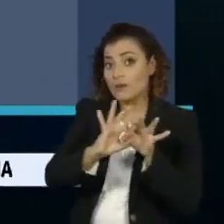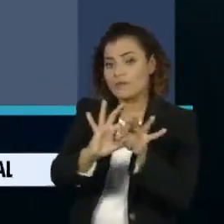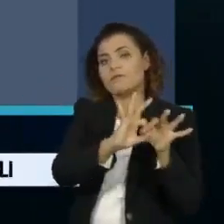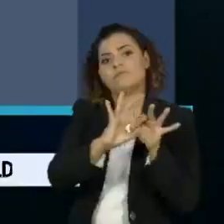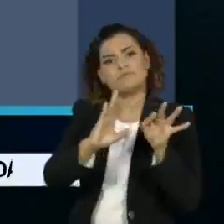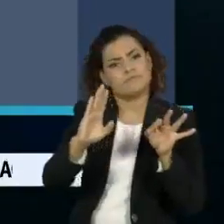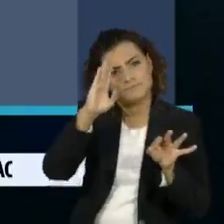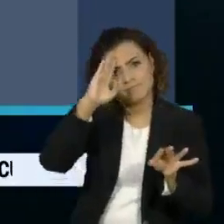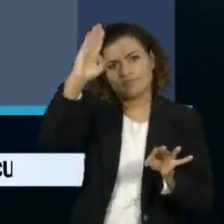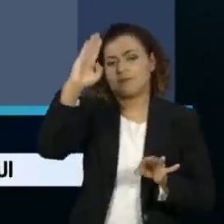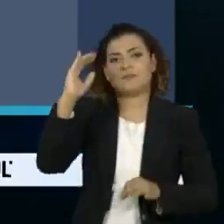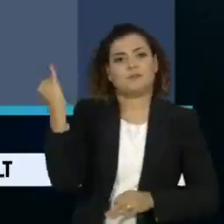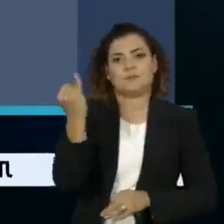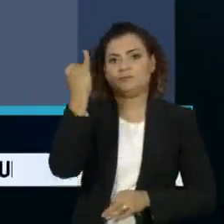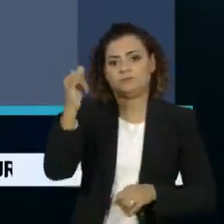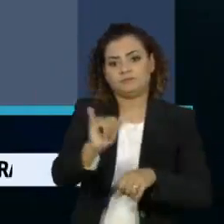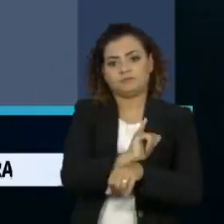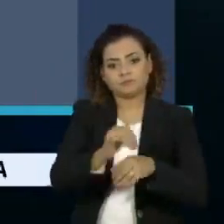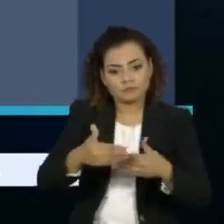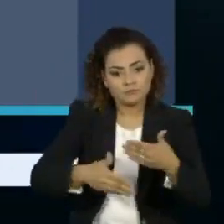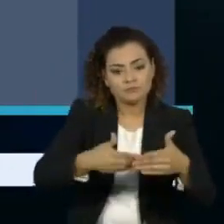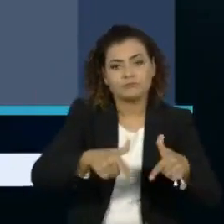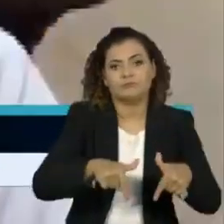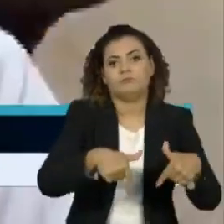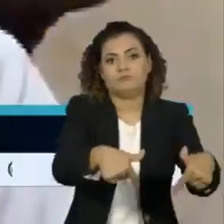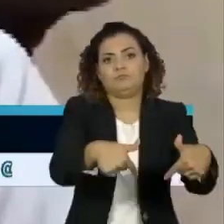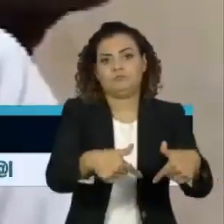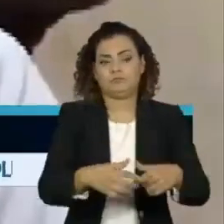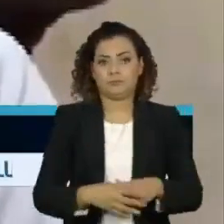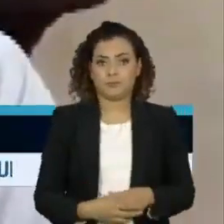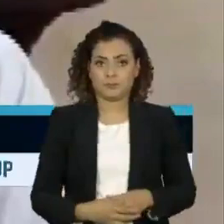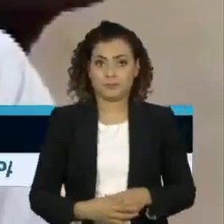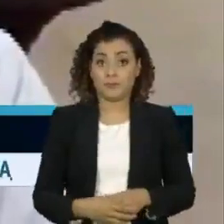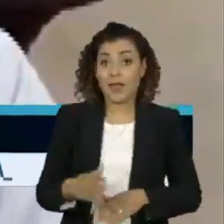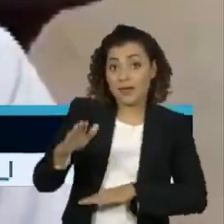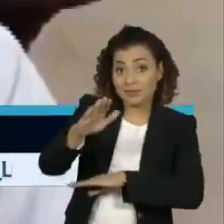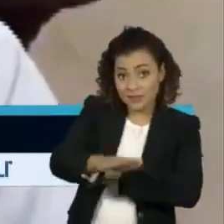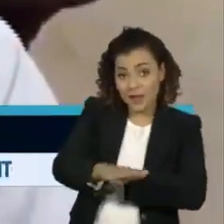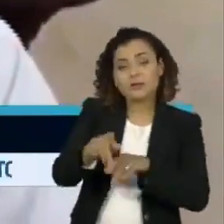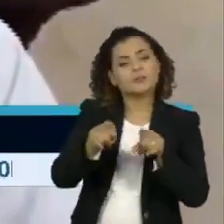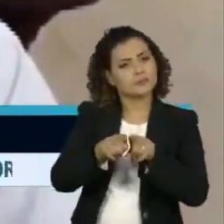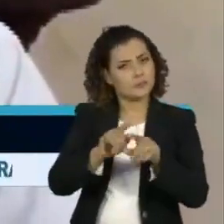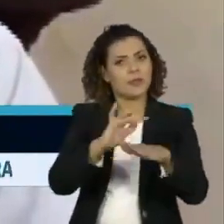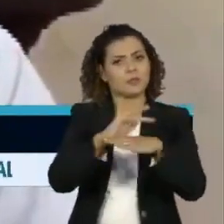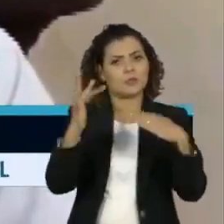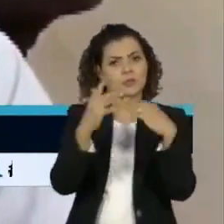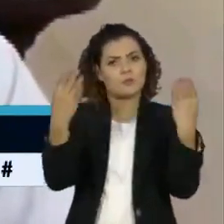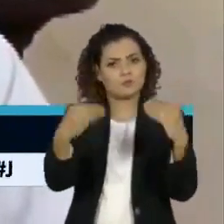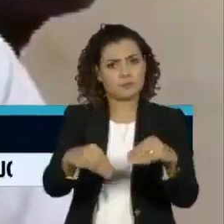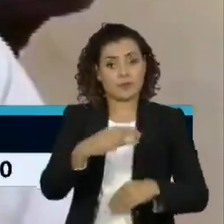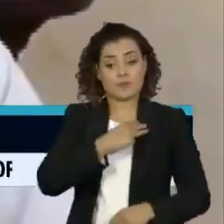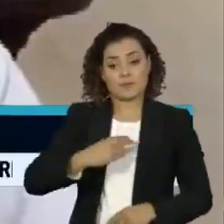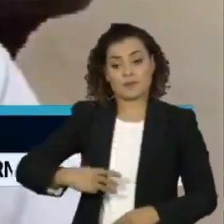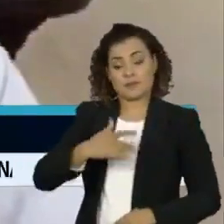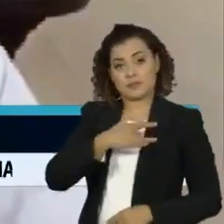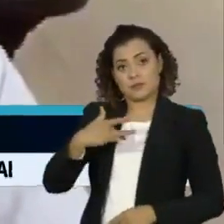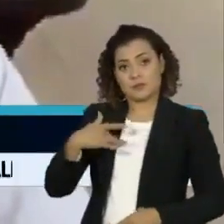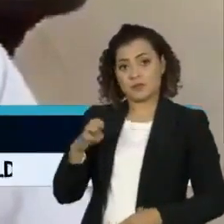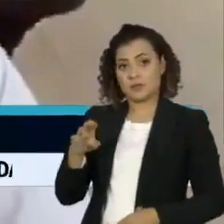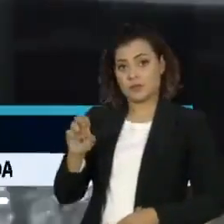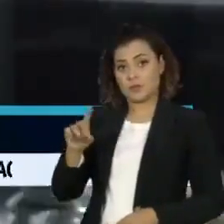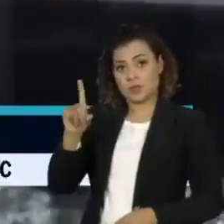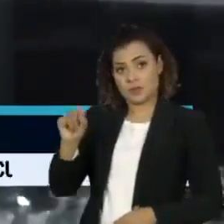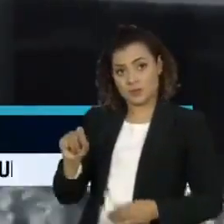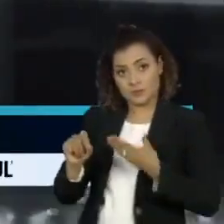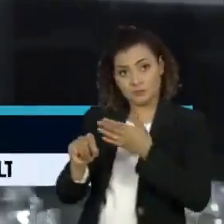solidariedade são os caminhos corretos para vencer a pandemia. No fim da tarde, também por meio de uma rede social, o ministro da Saúde, Eduardo